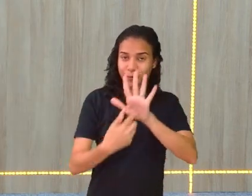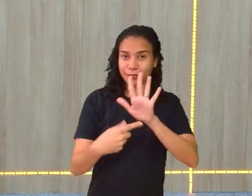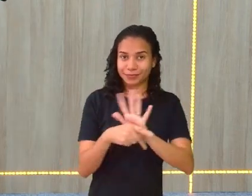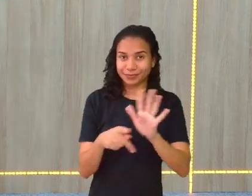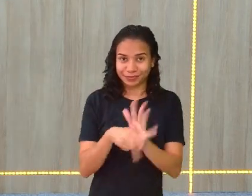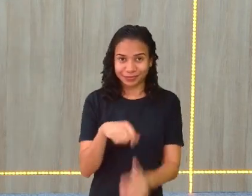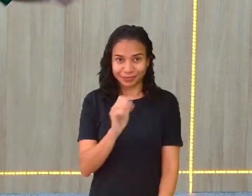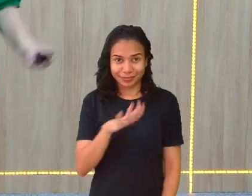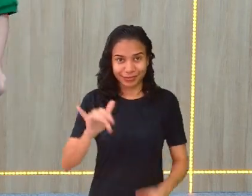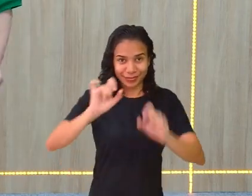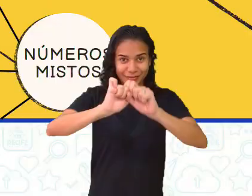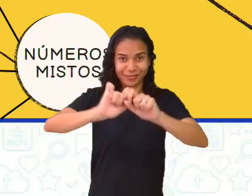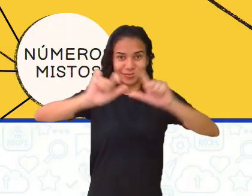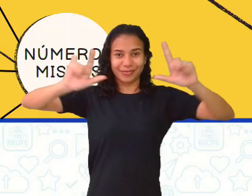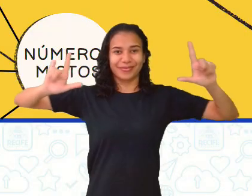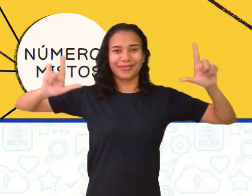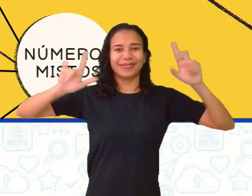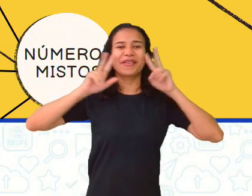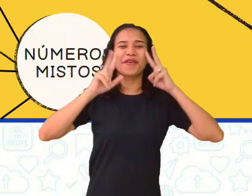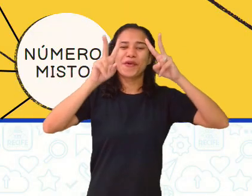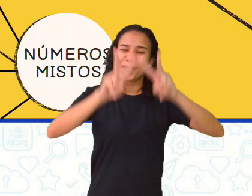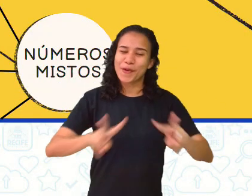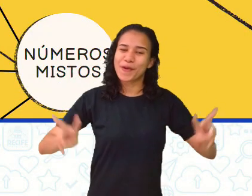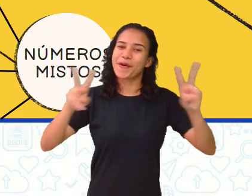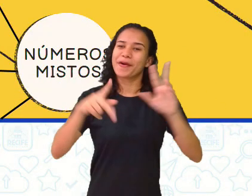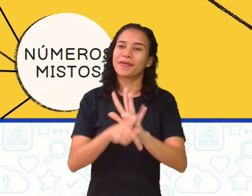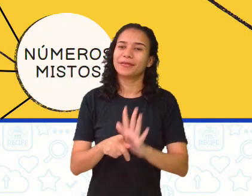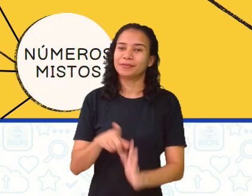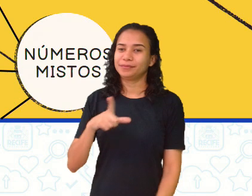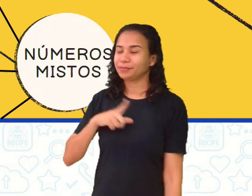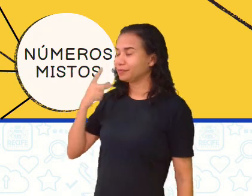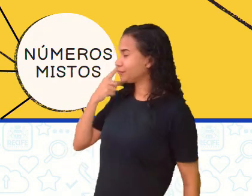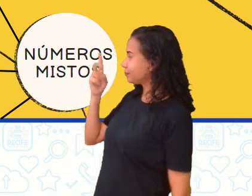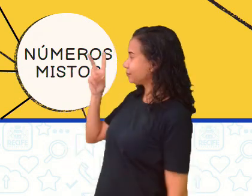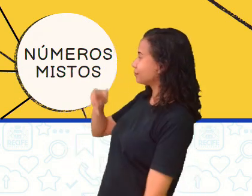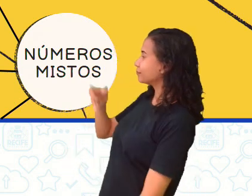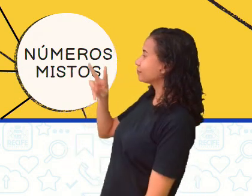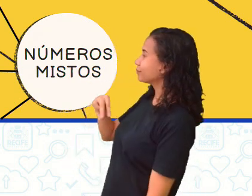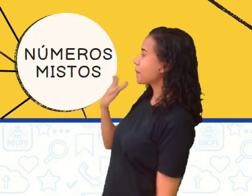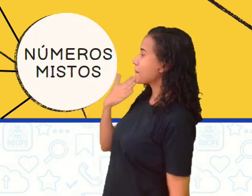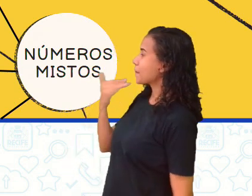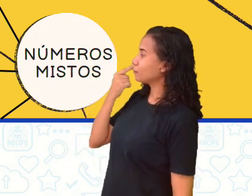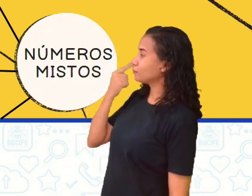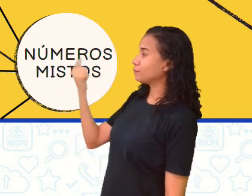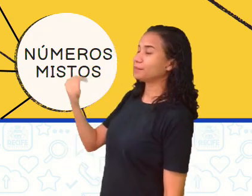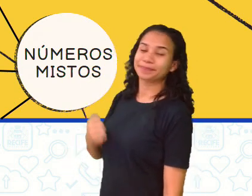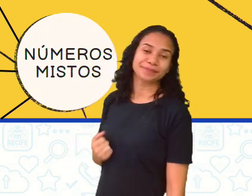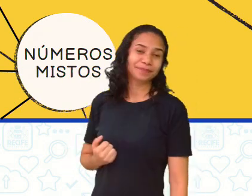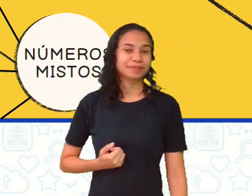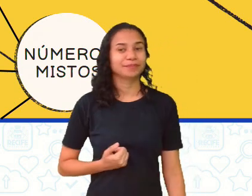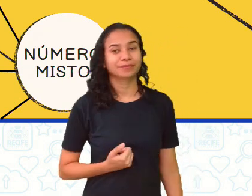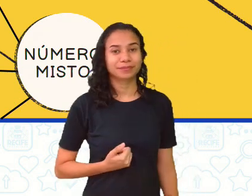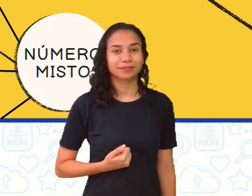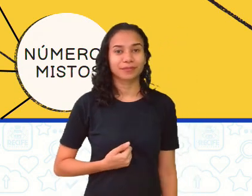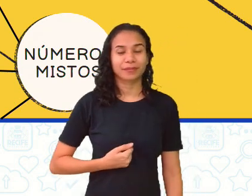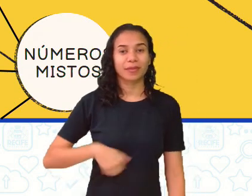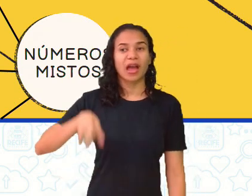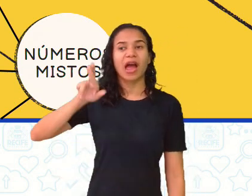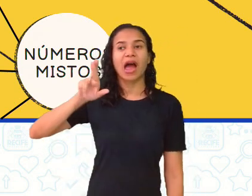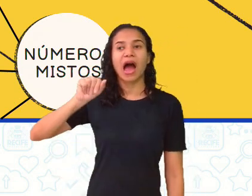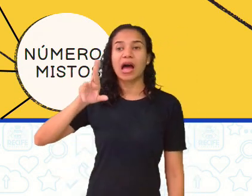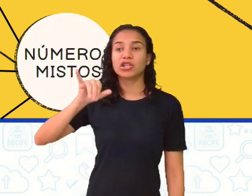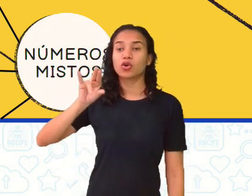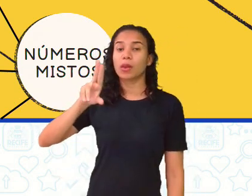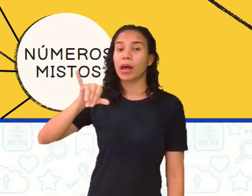que os meninos vão dar um zoom para vocês dar uma lida com maior facilidade. Racionais